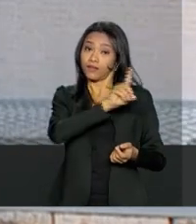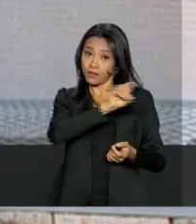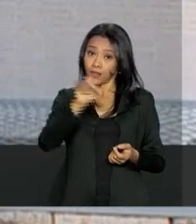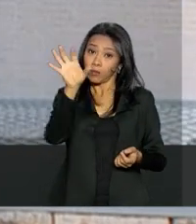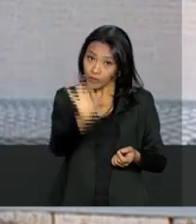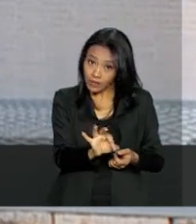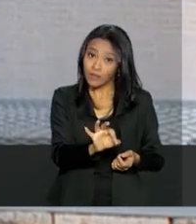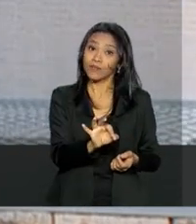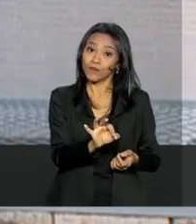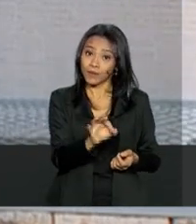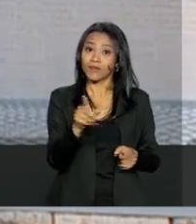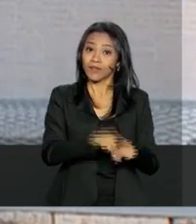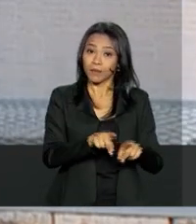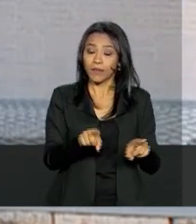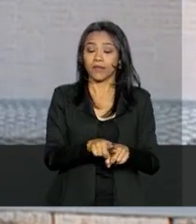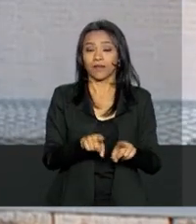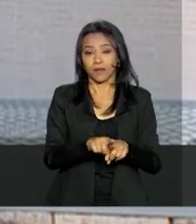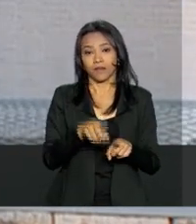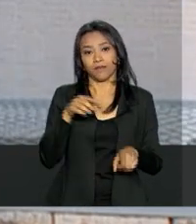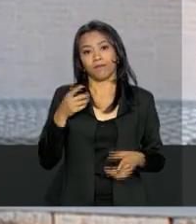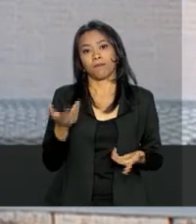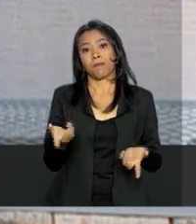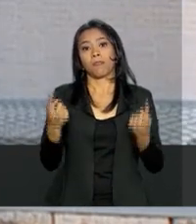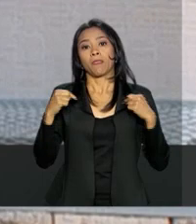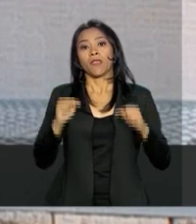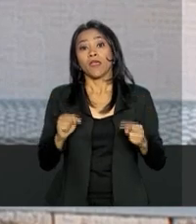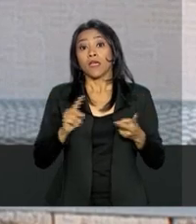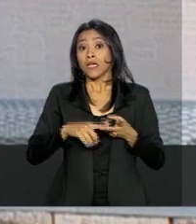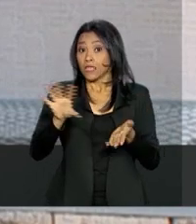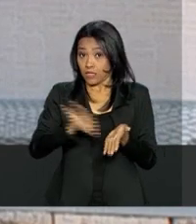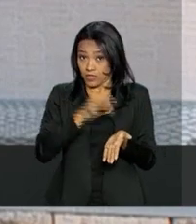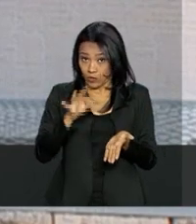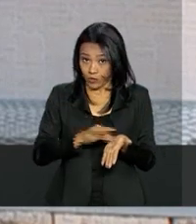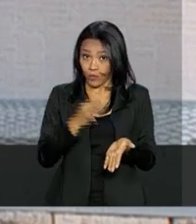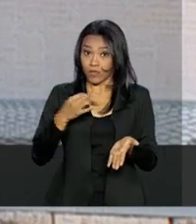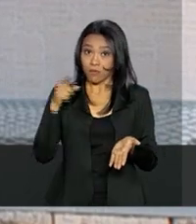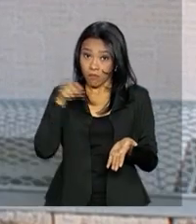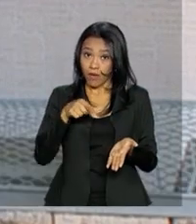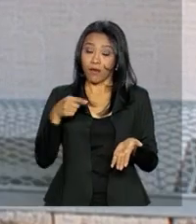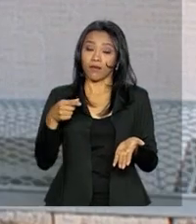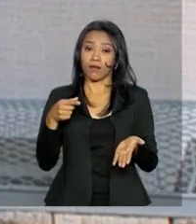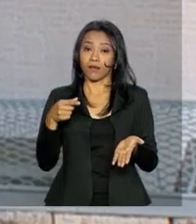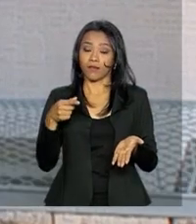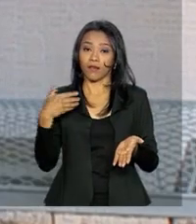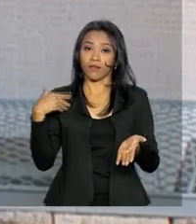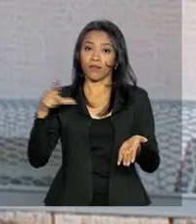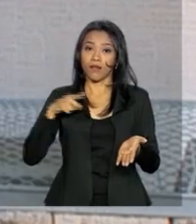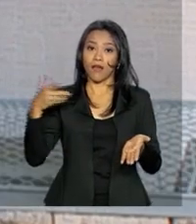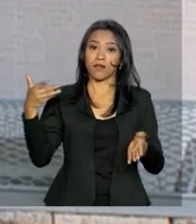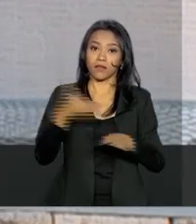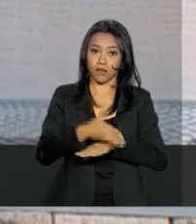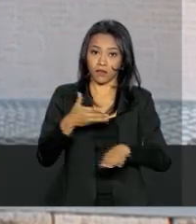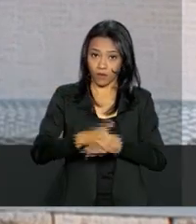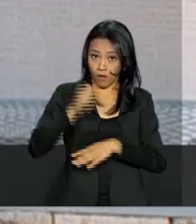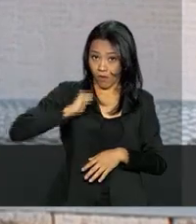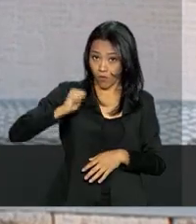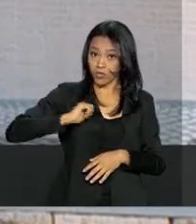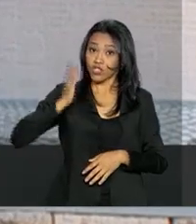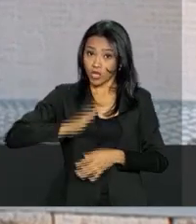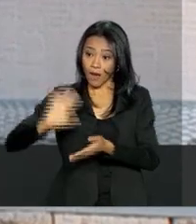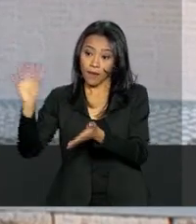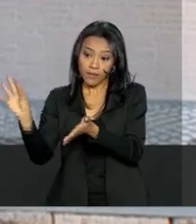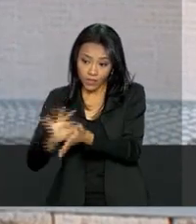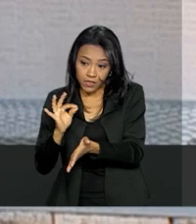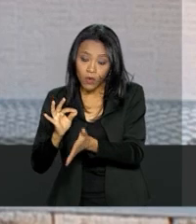100% de isenção com essa bolsa. As inscrições para se inscrever e ter acesso a essa bolsa, quem já está matriculado,